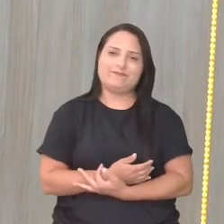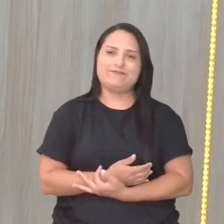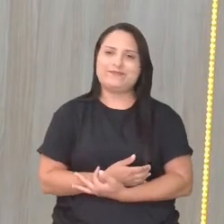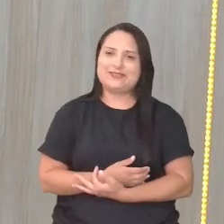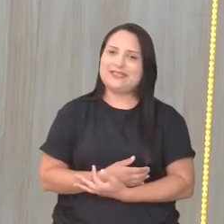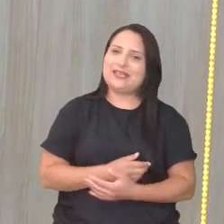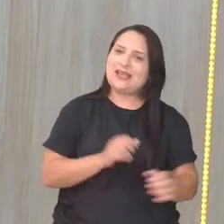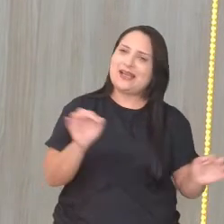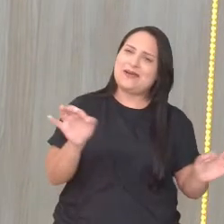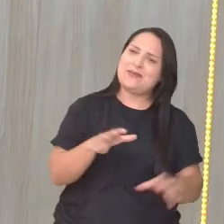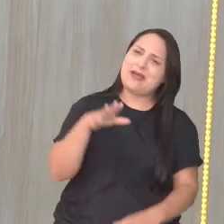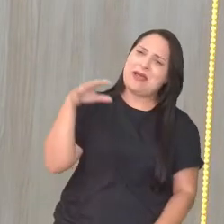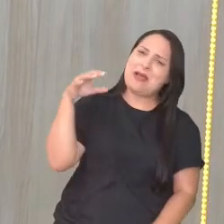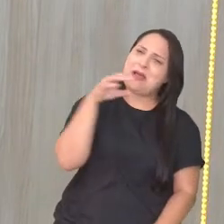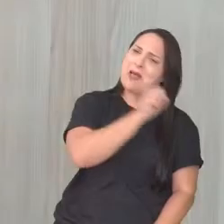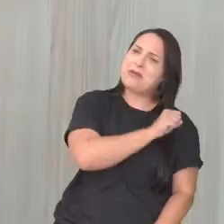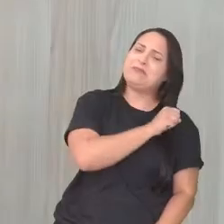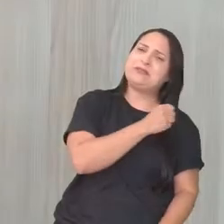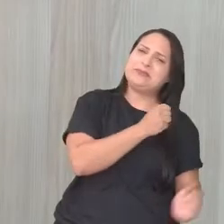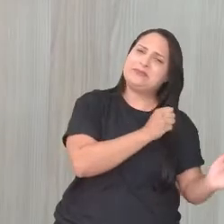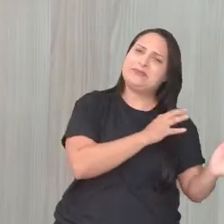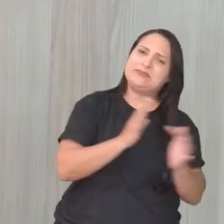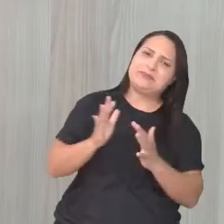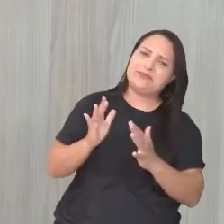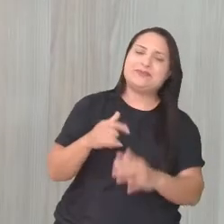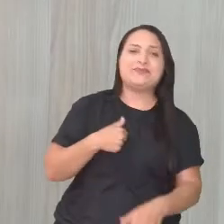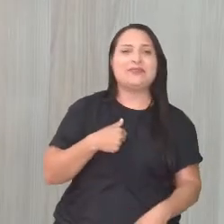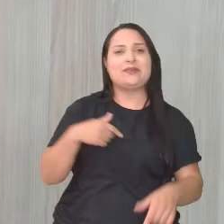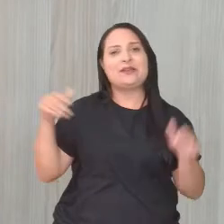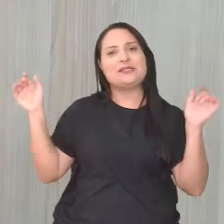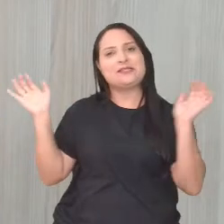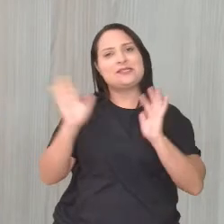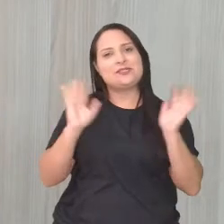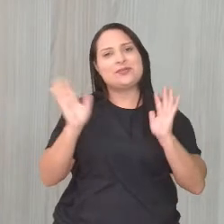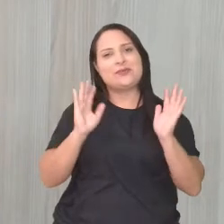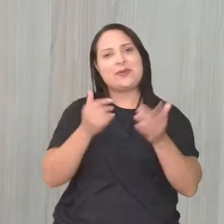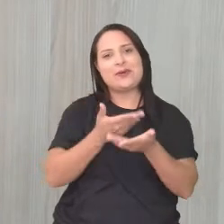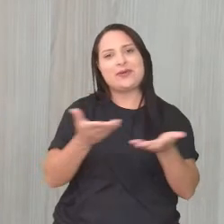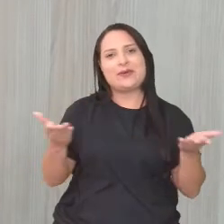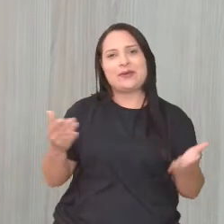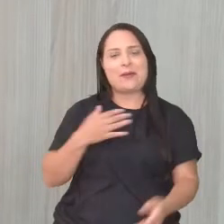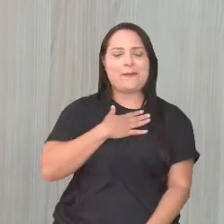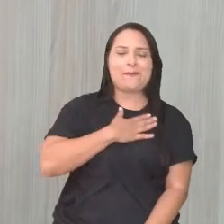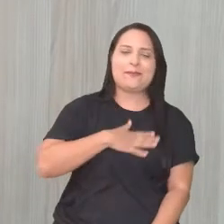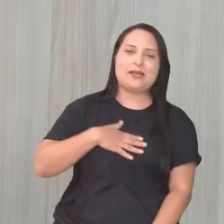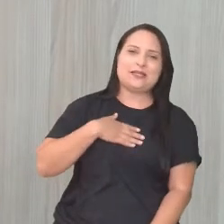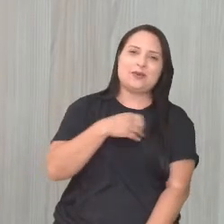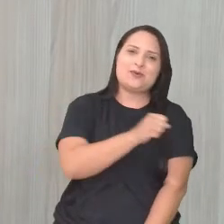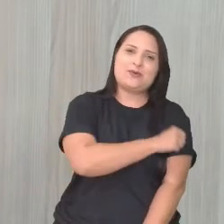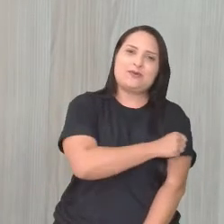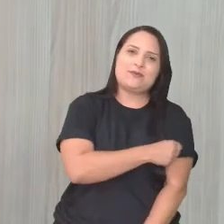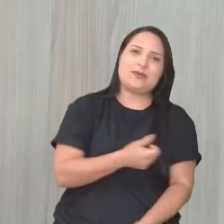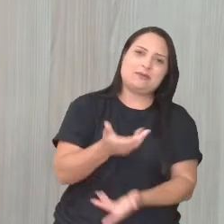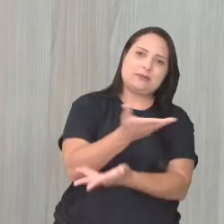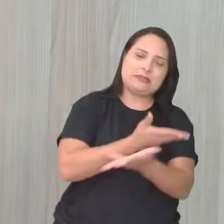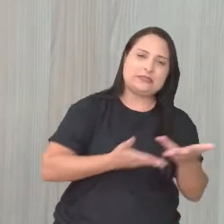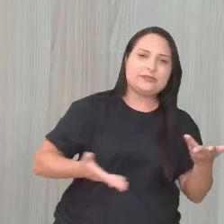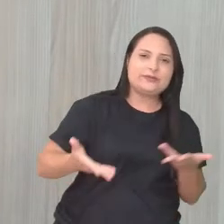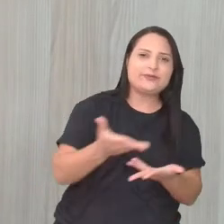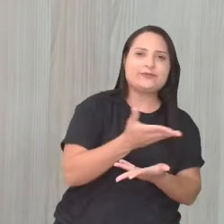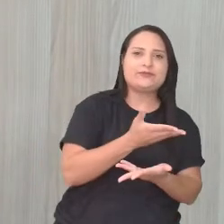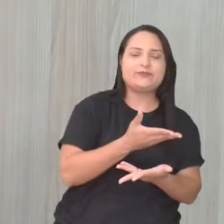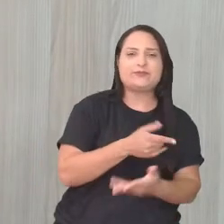passa rápido, né? Passa rápido. Felizmente. Se despeça do meu povo. É sempre um prazer, oitavo ano, estar aqui dialogando com vocês.